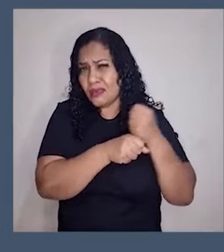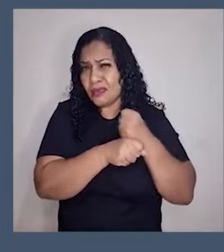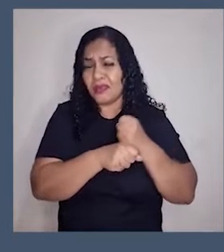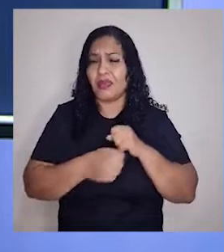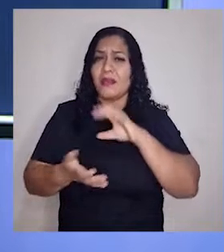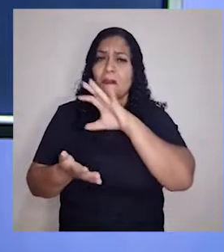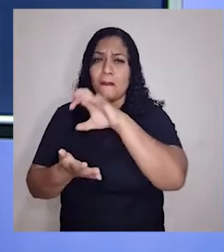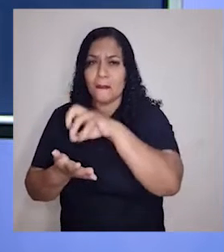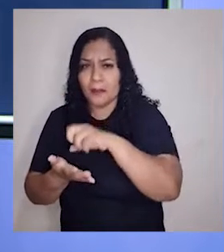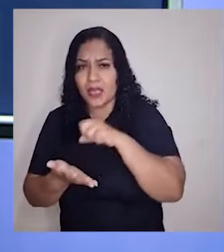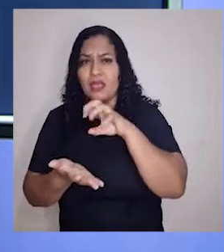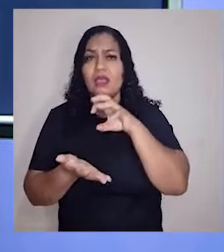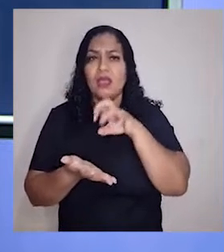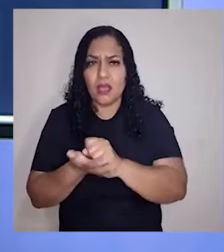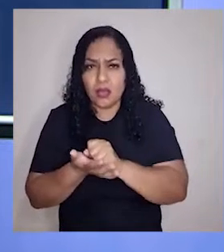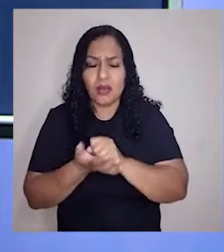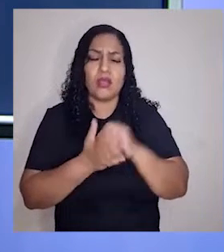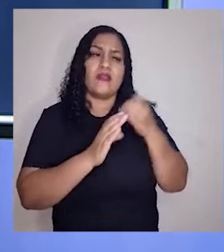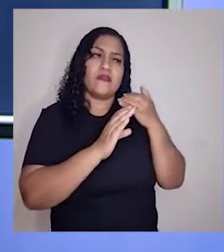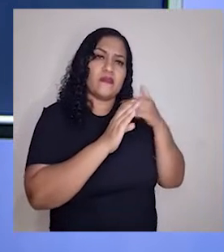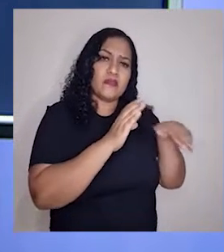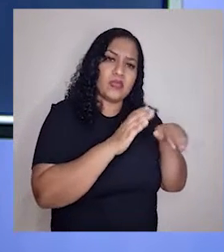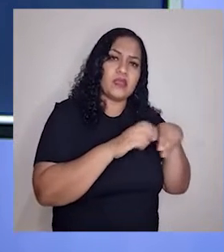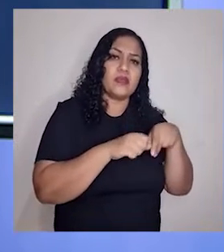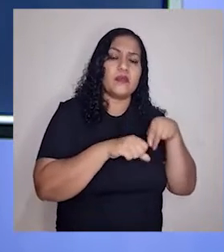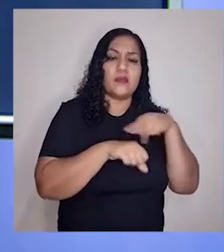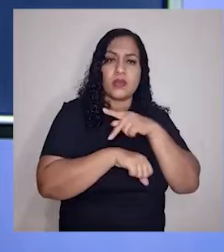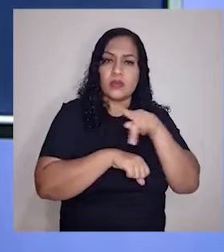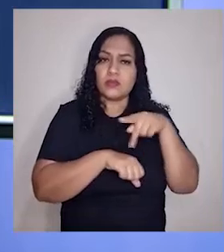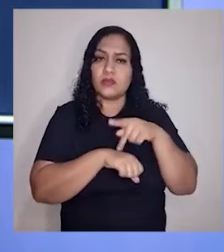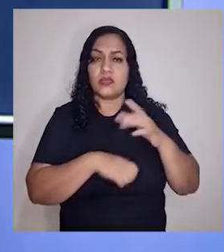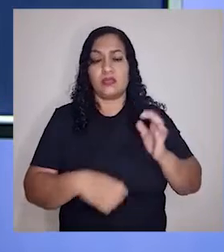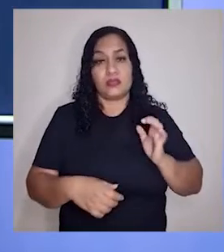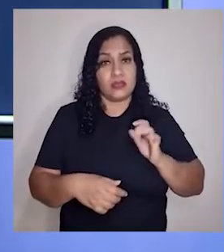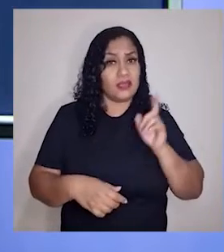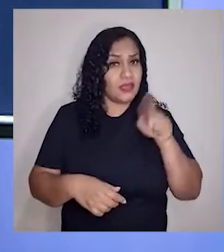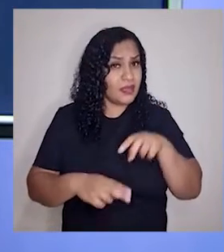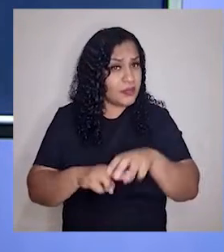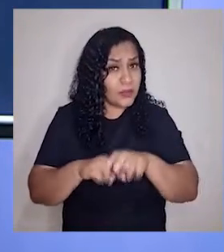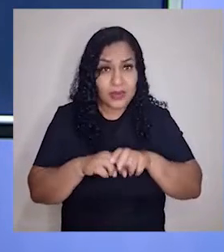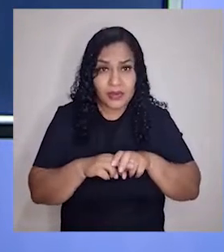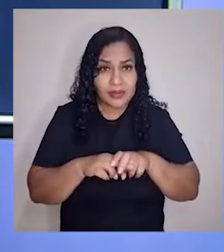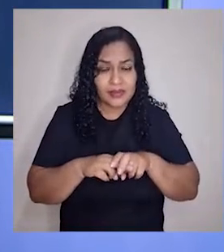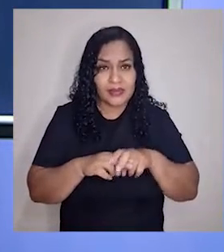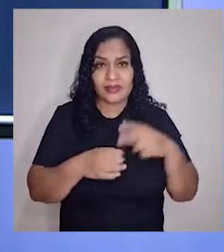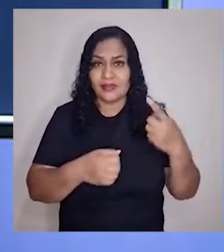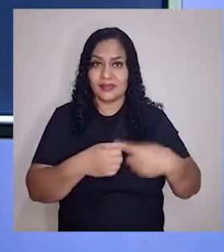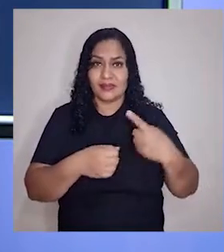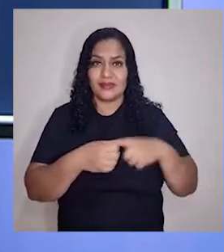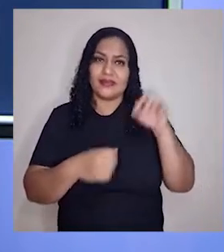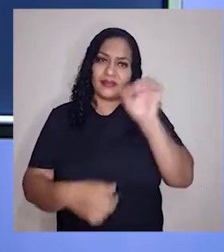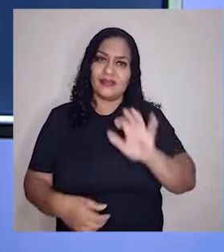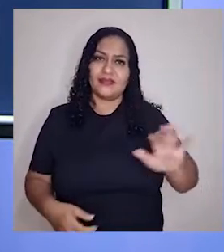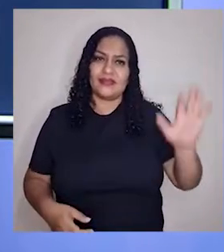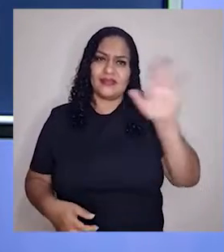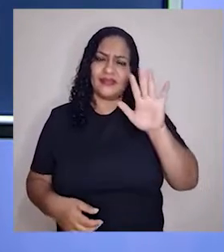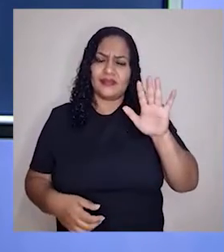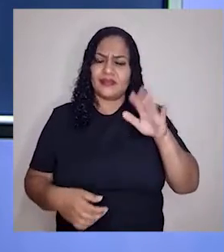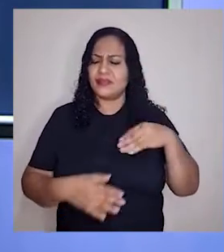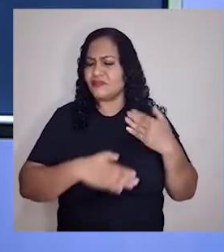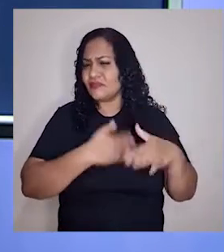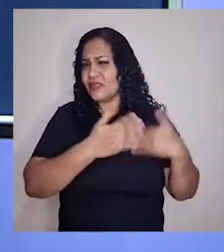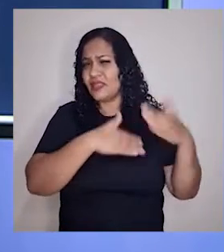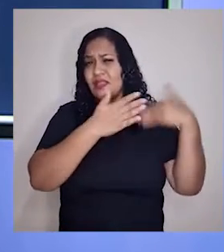anos pegando o recurso da onde? Das colônias. É por isso, pessoal, que as metrópoles europeias